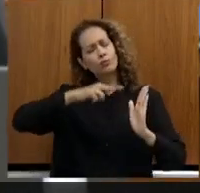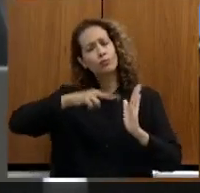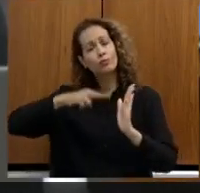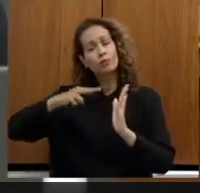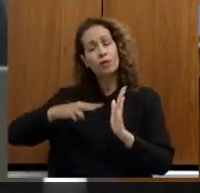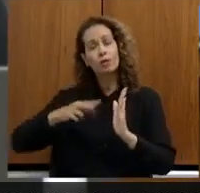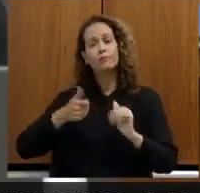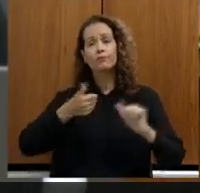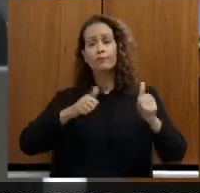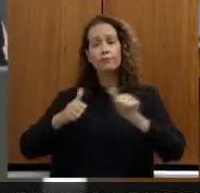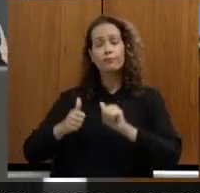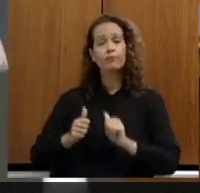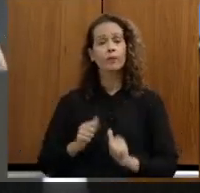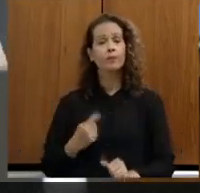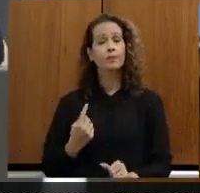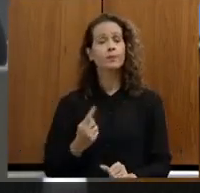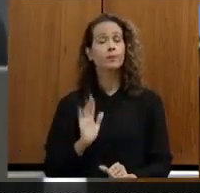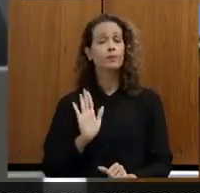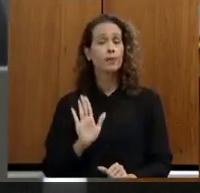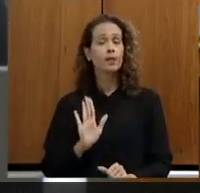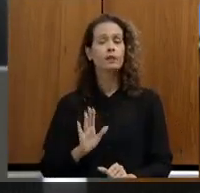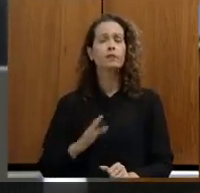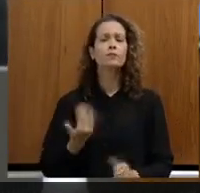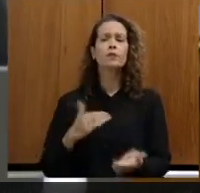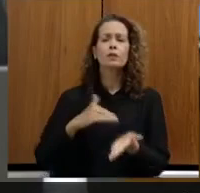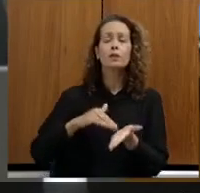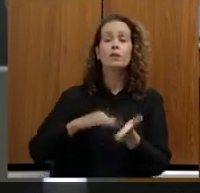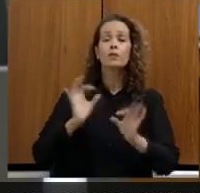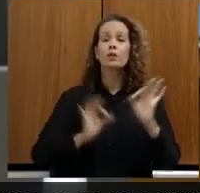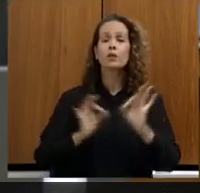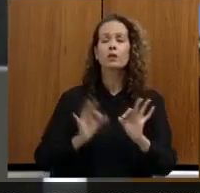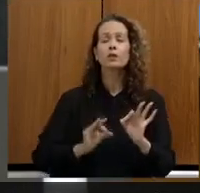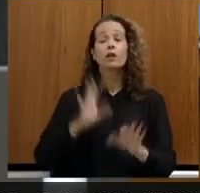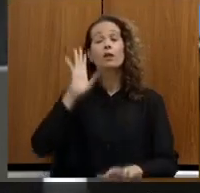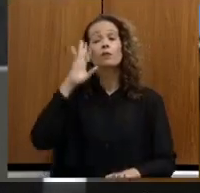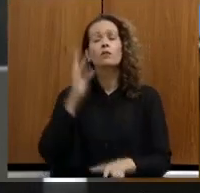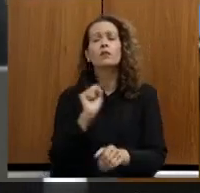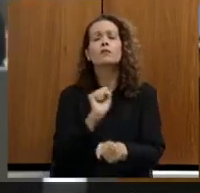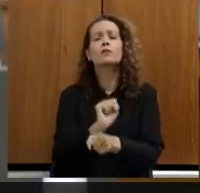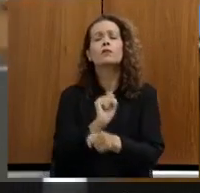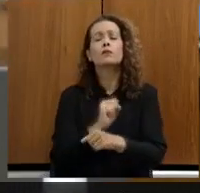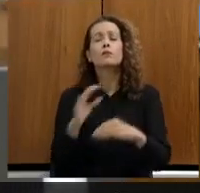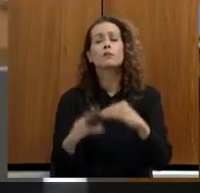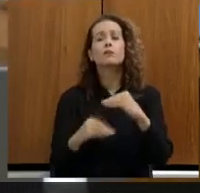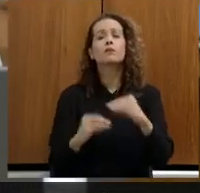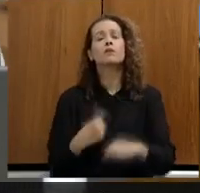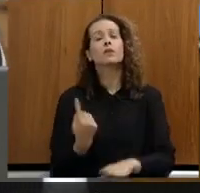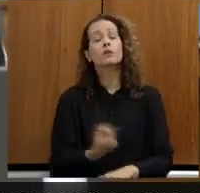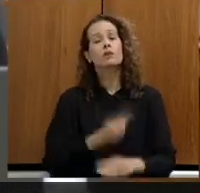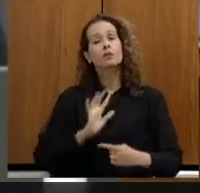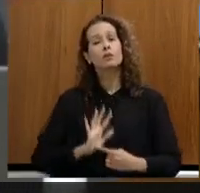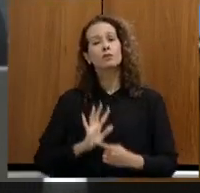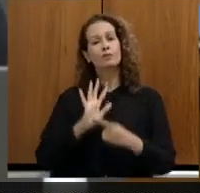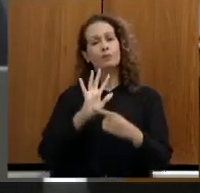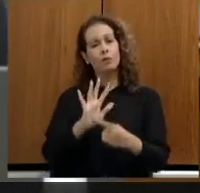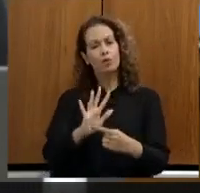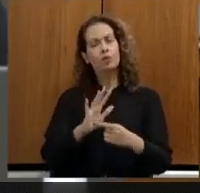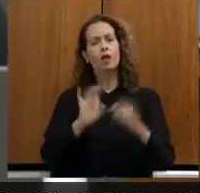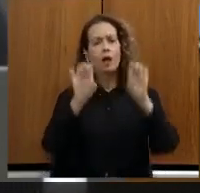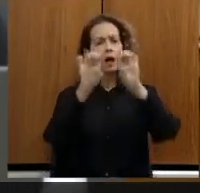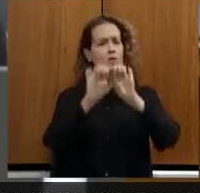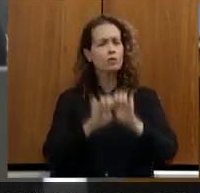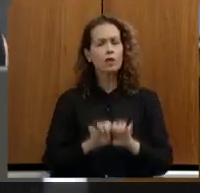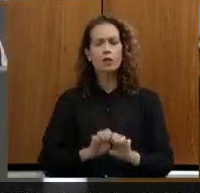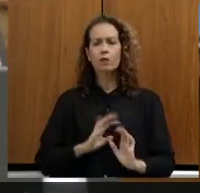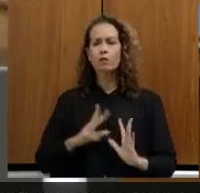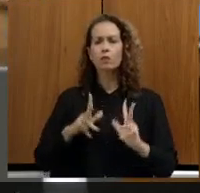nós a secretaria de planejamento decidiu aguardar essa complementação para que a gente possa trazer toda essa estruturação